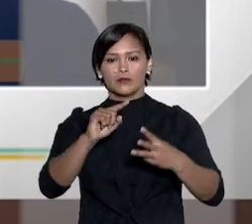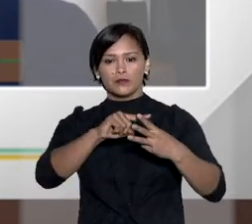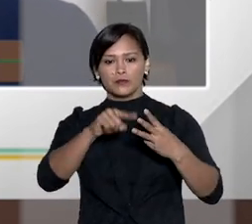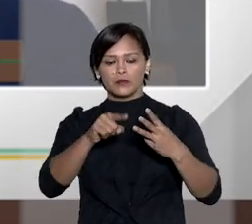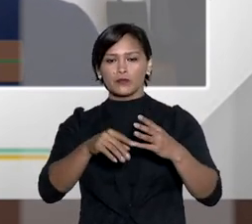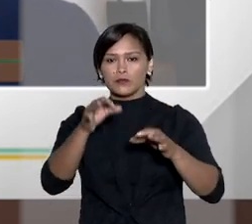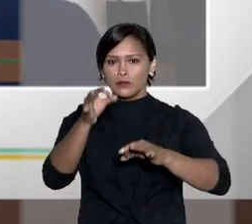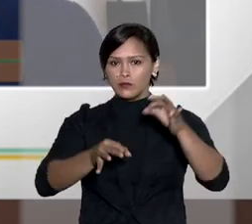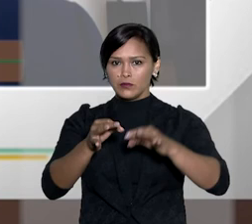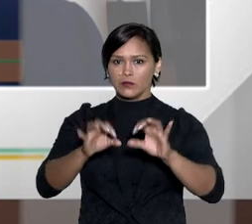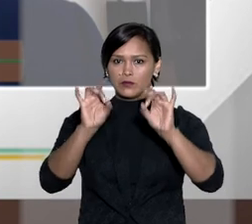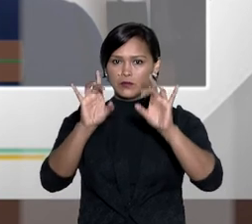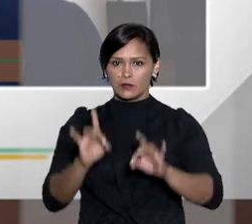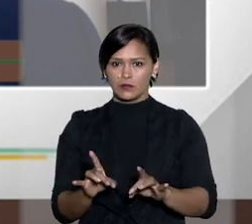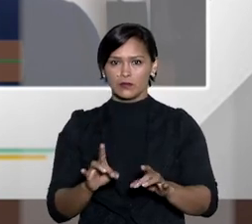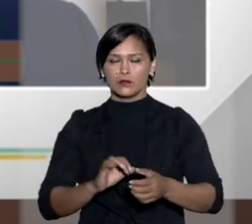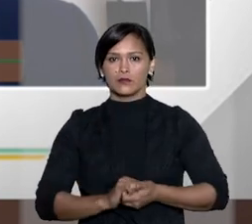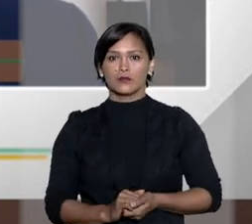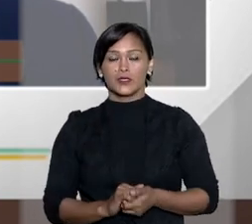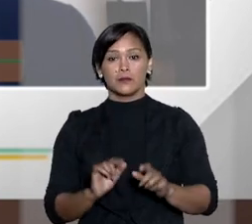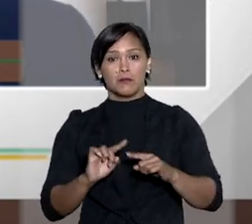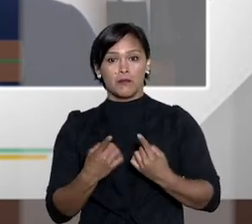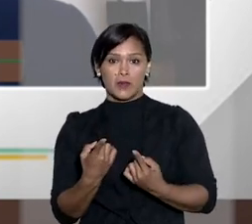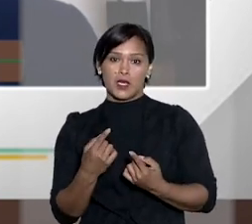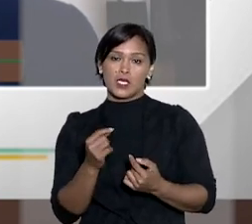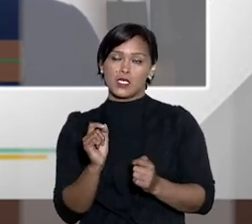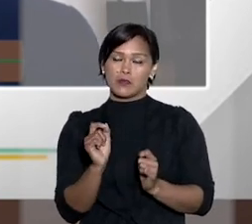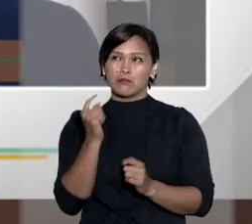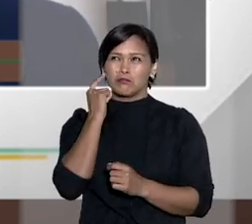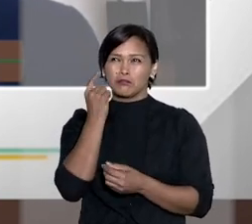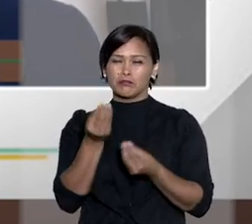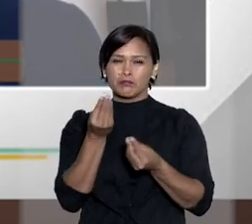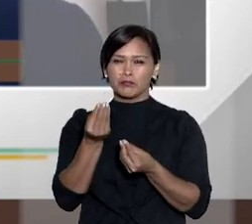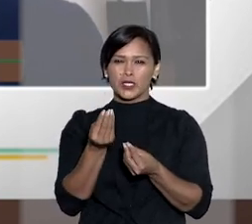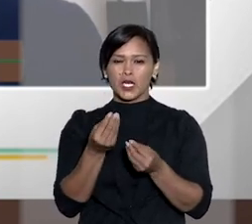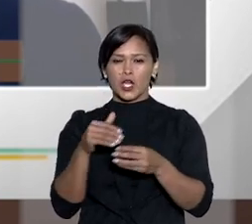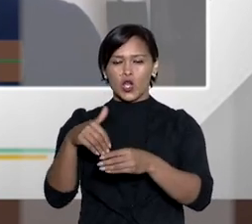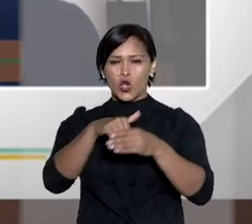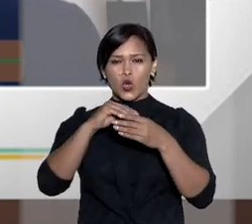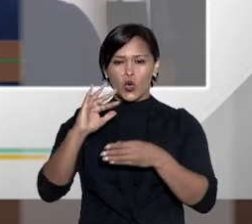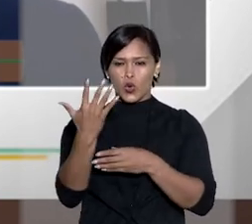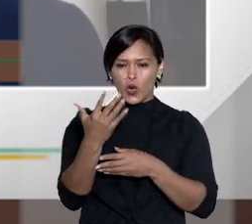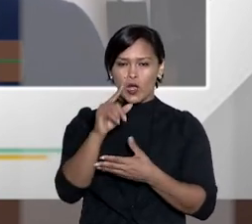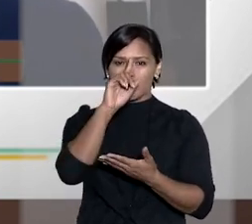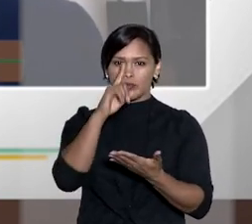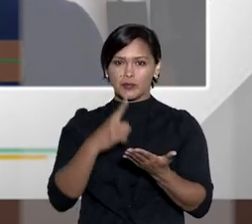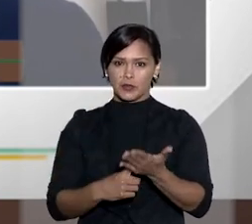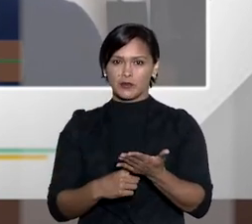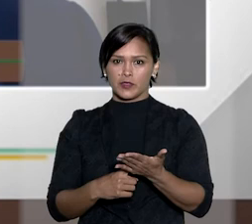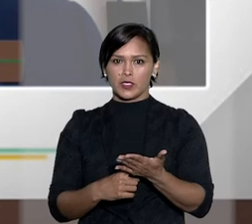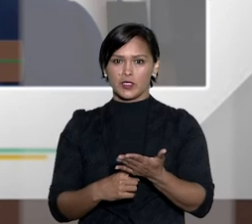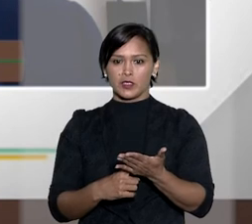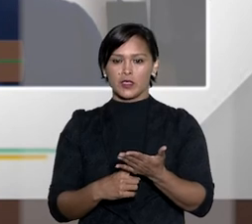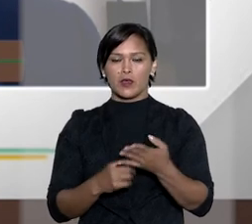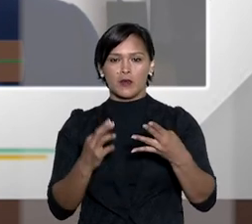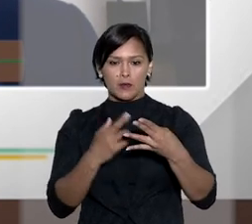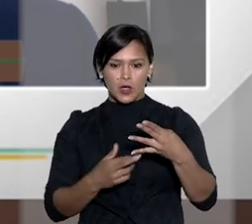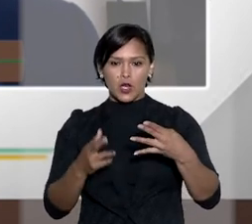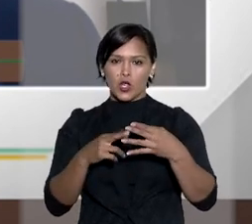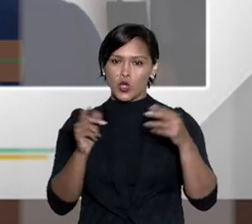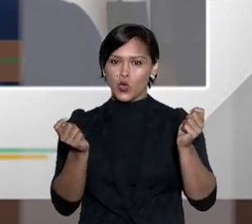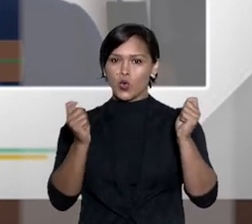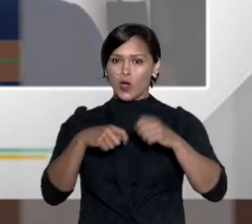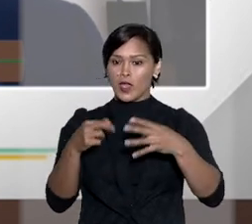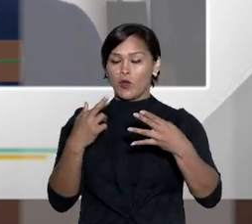especial contra a decisão proferida pelas turmas recursais de juizados especiais cíveis por outro lado do acórdão